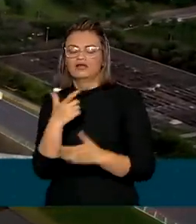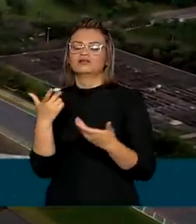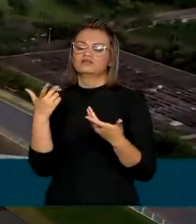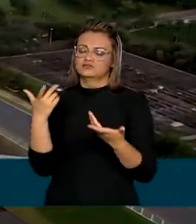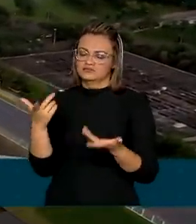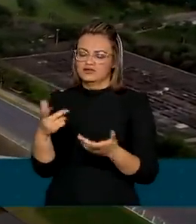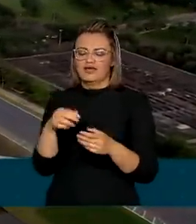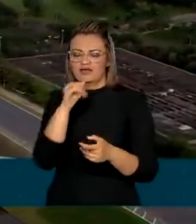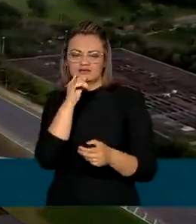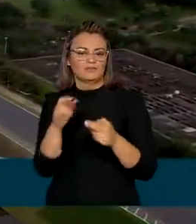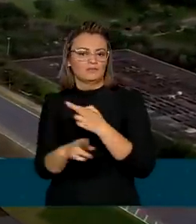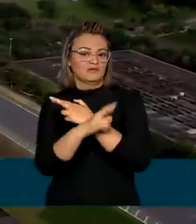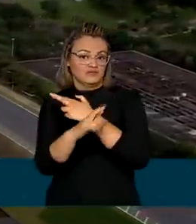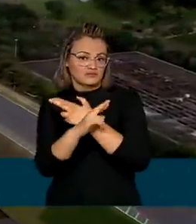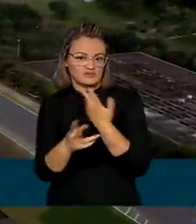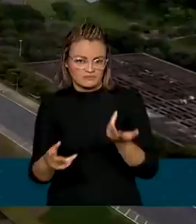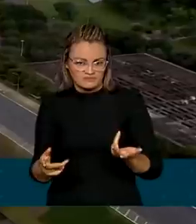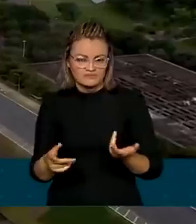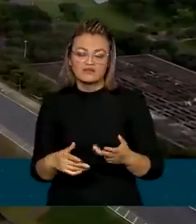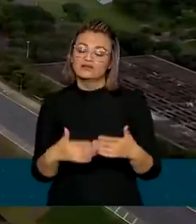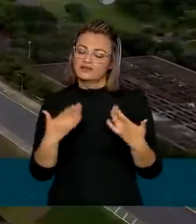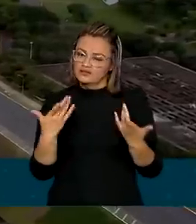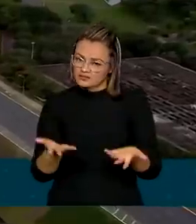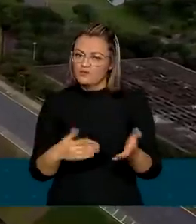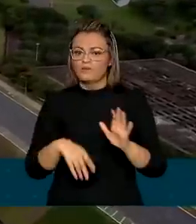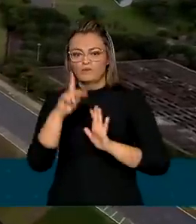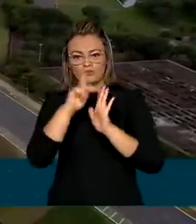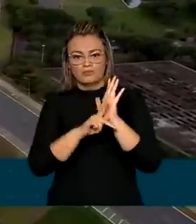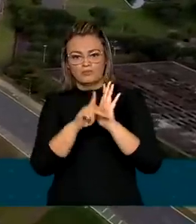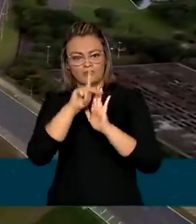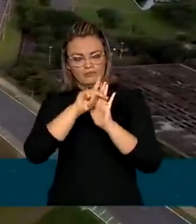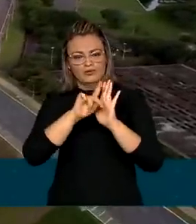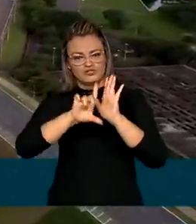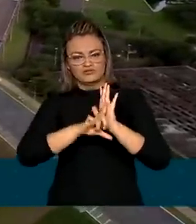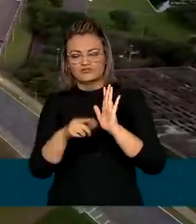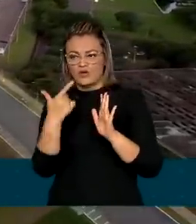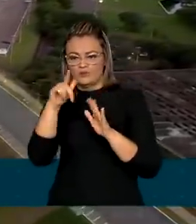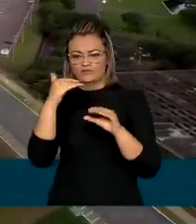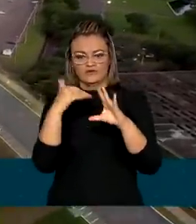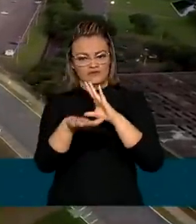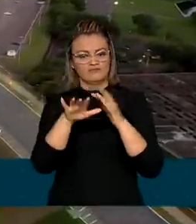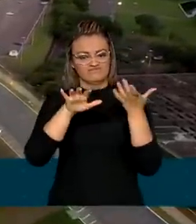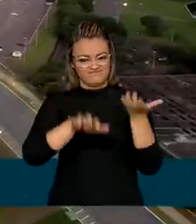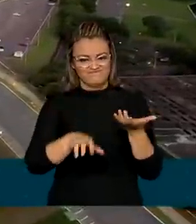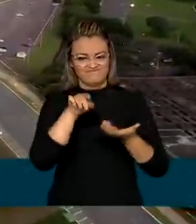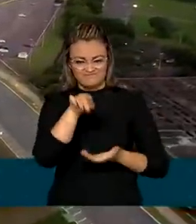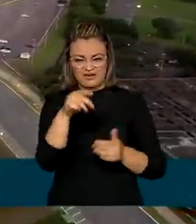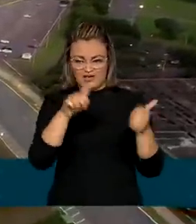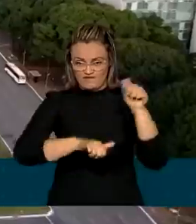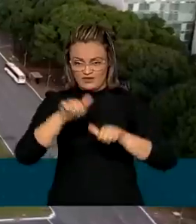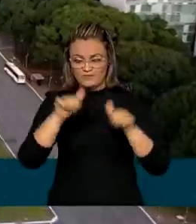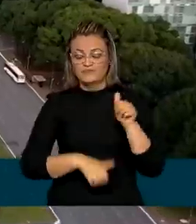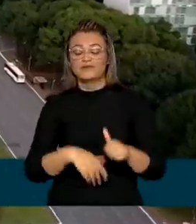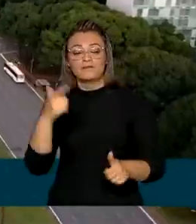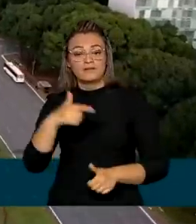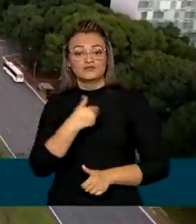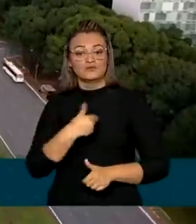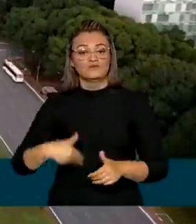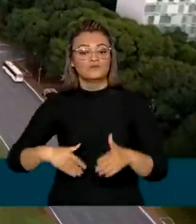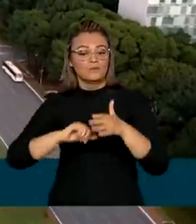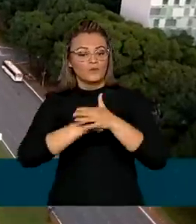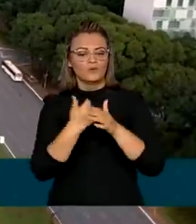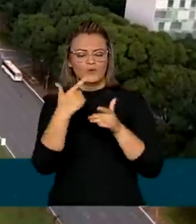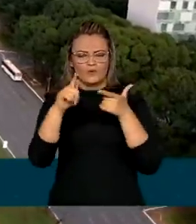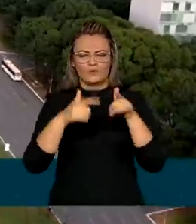como a Previdência Social. Para isso, um novo projeto de lei foi enviado ao Congresso. O governo também fez um bloqueio adicional no